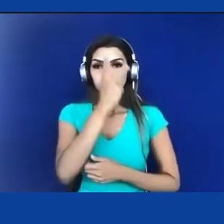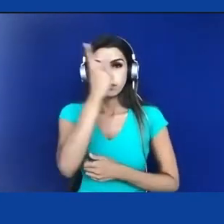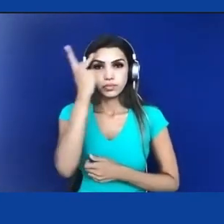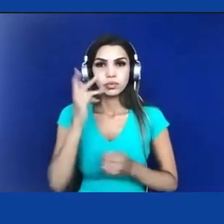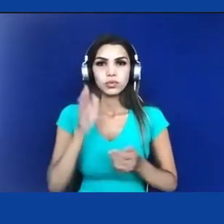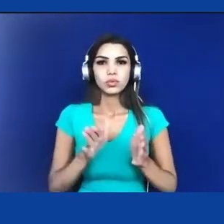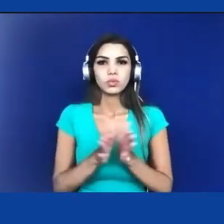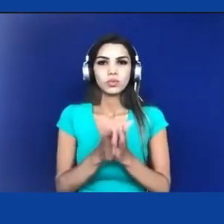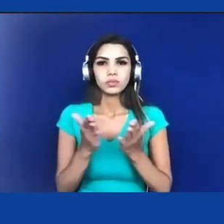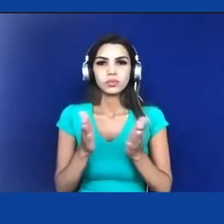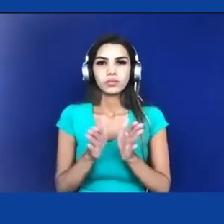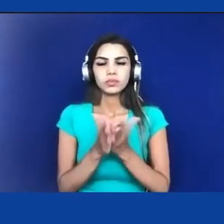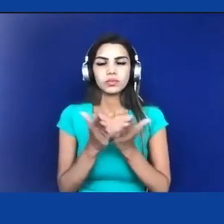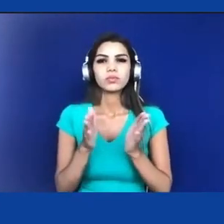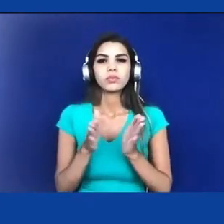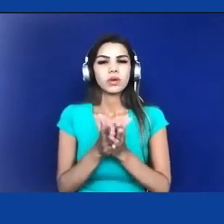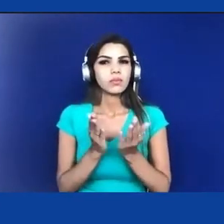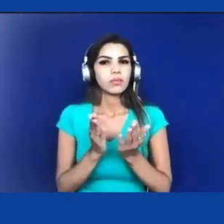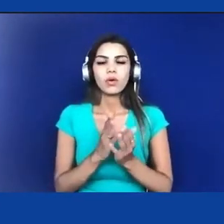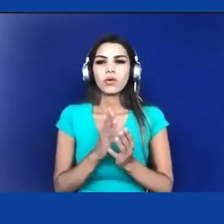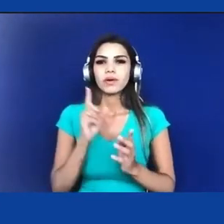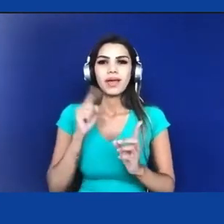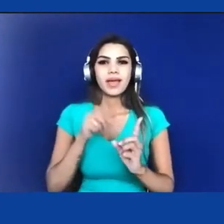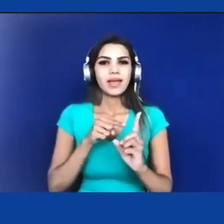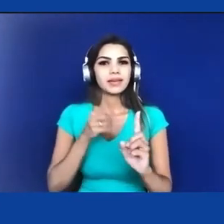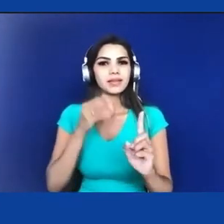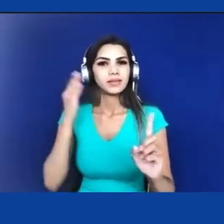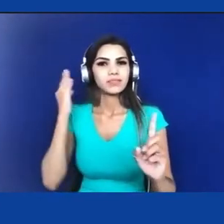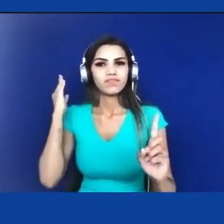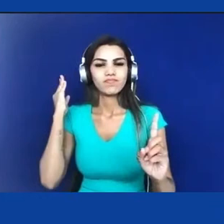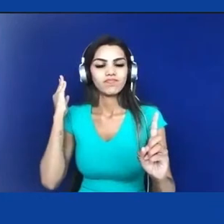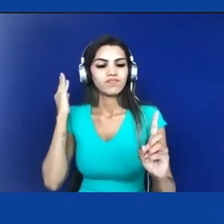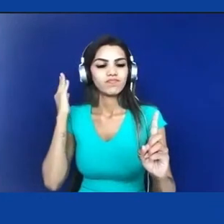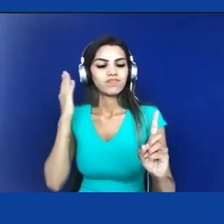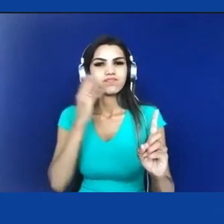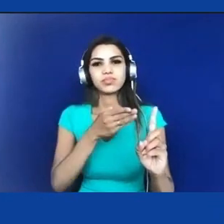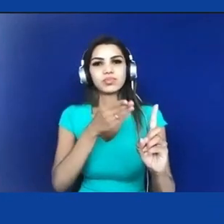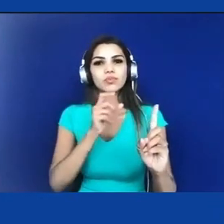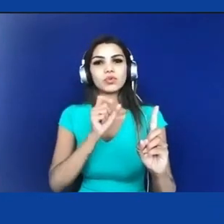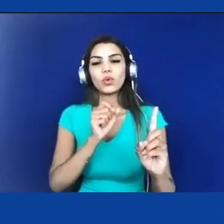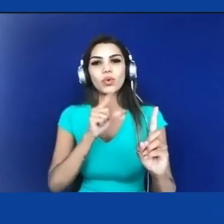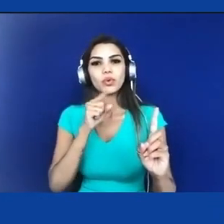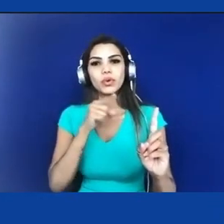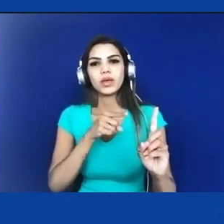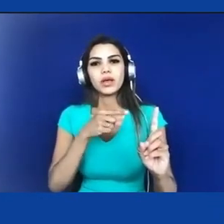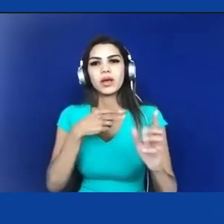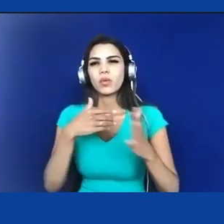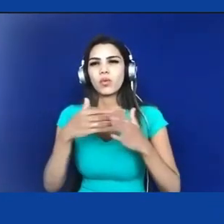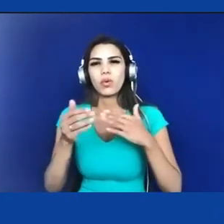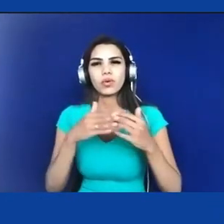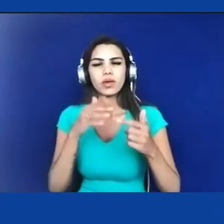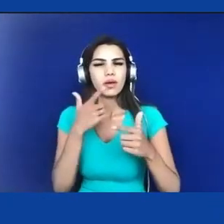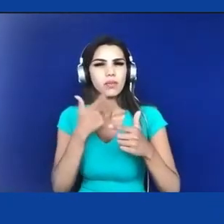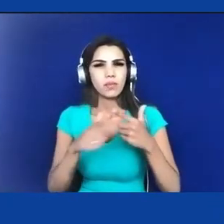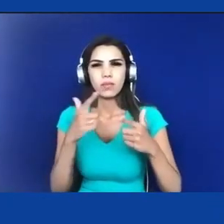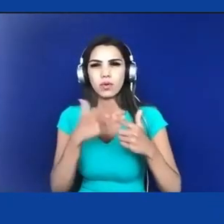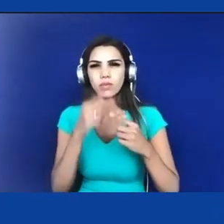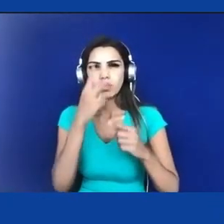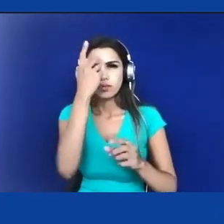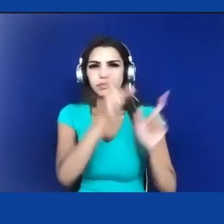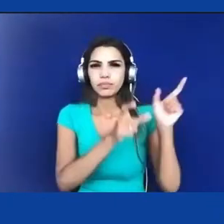diretas e imediatamente atingidas por qualquer crise inclusive as políticas